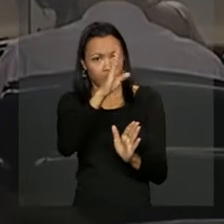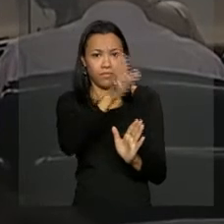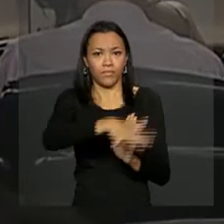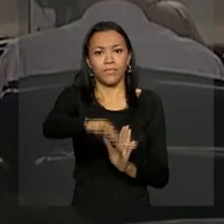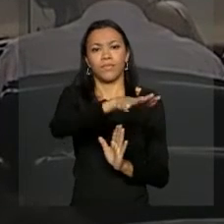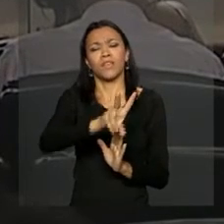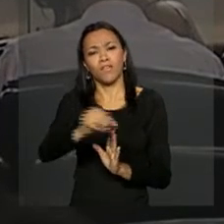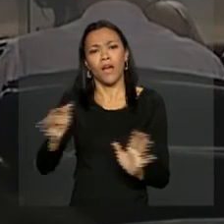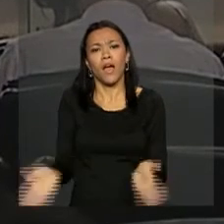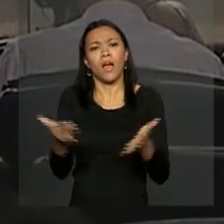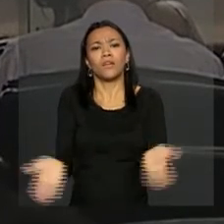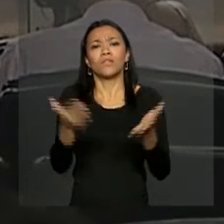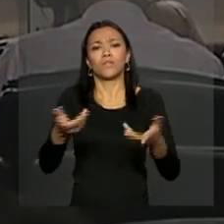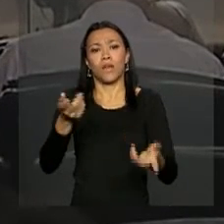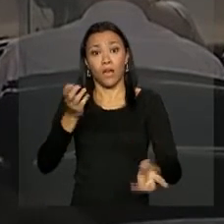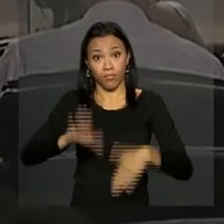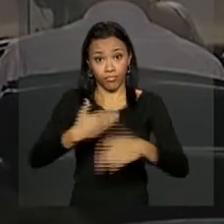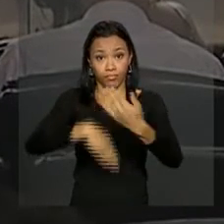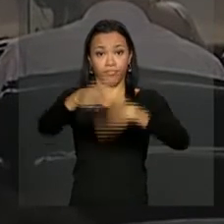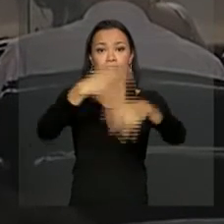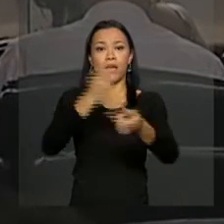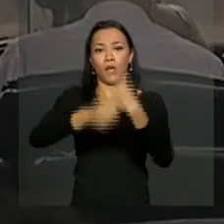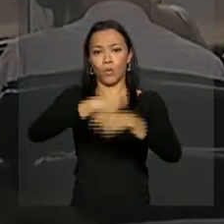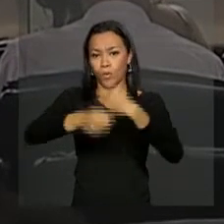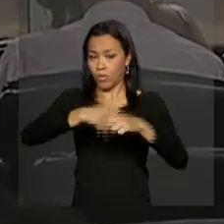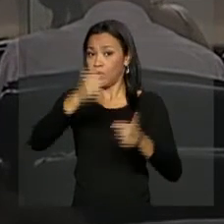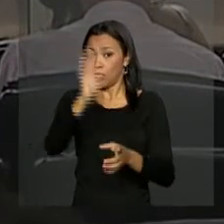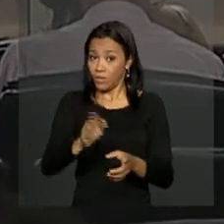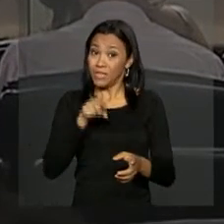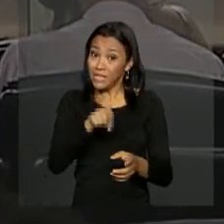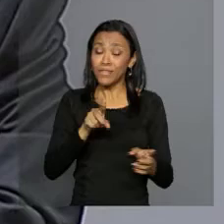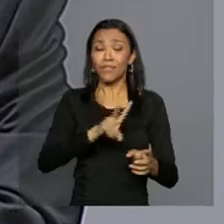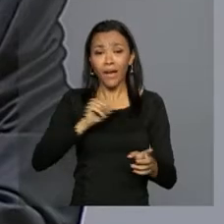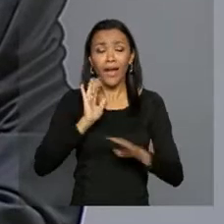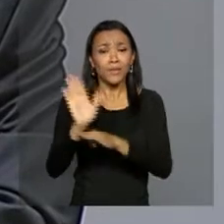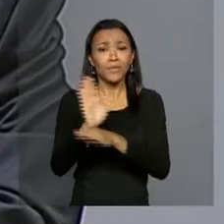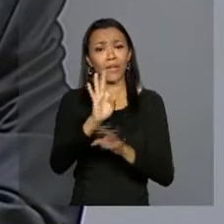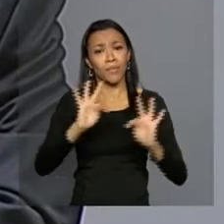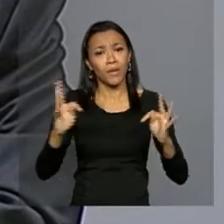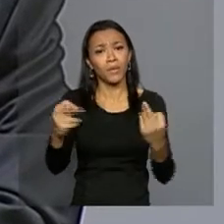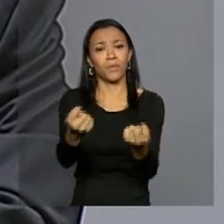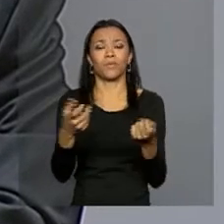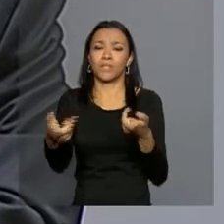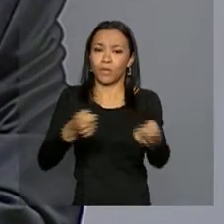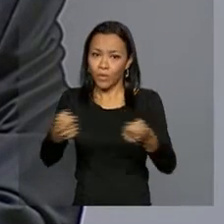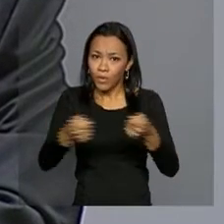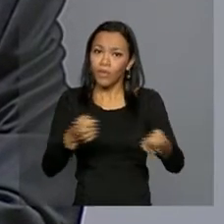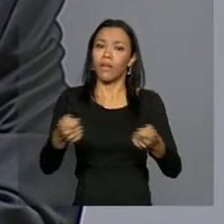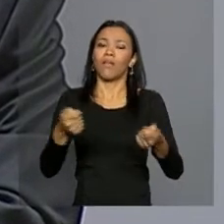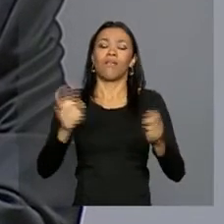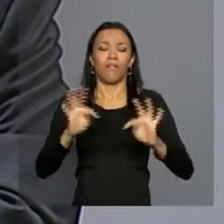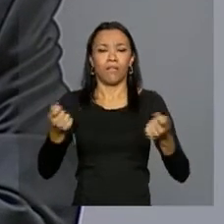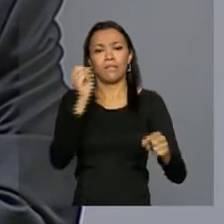ajudar e acelerar a recuperação da economia brasileira. Isso vai ser bom para todo mundo, porque vai estabilizar o nível de renda, vai estabilizar o nível de emprego e vai